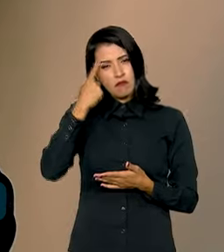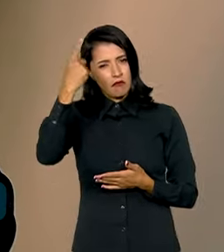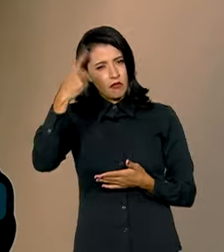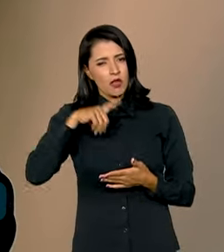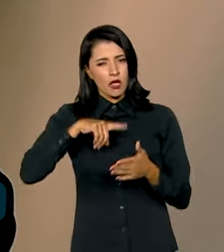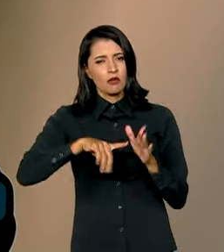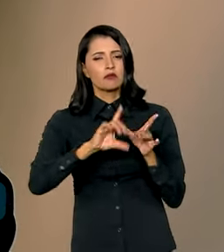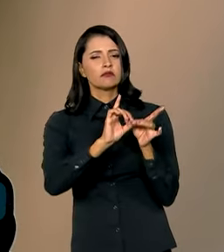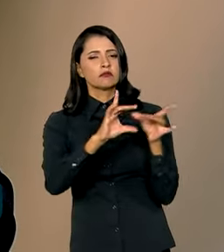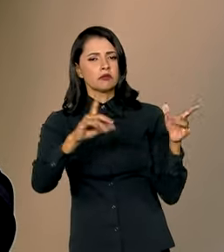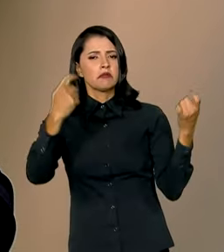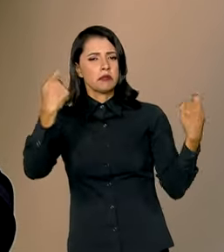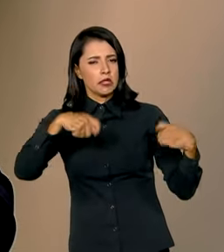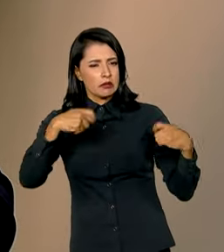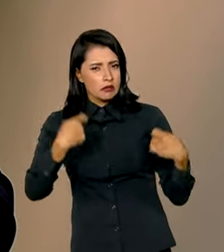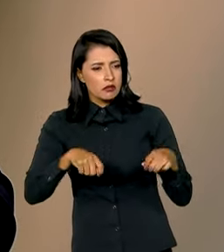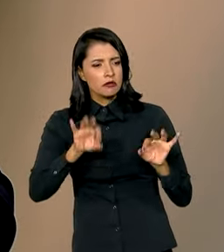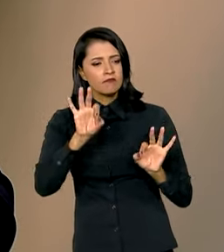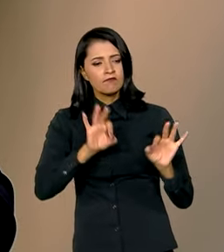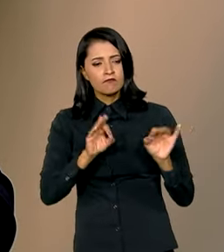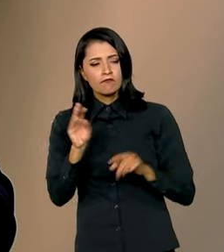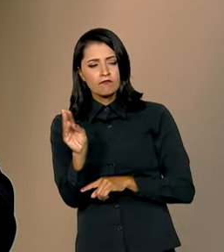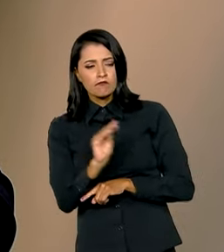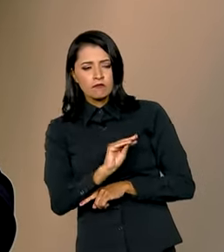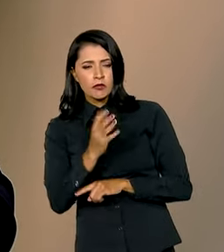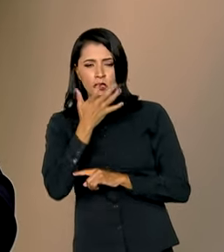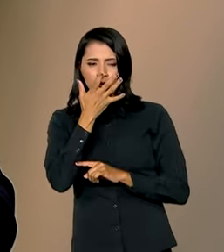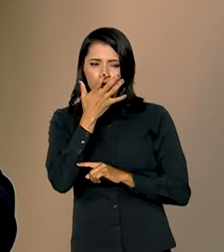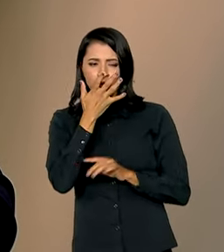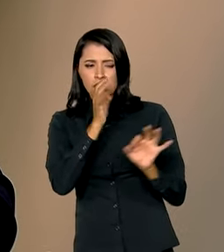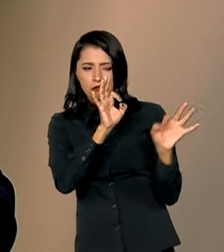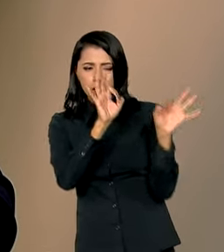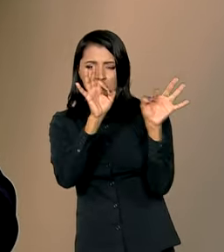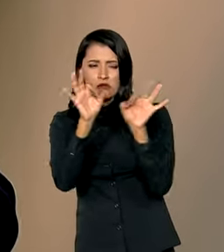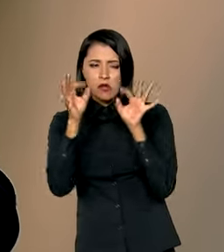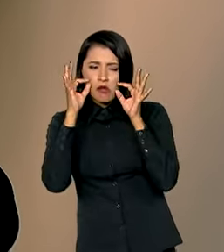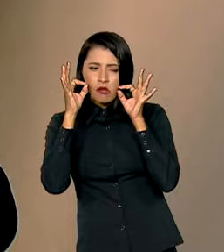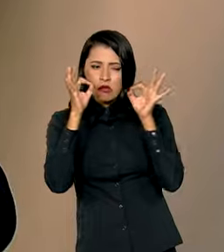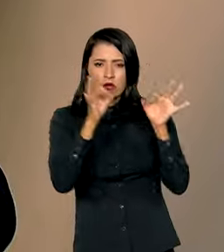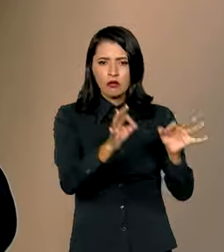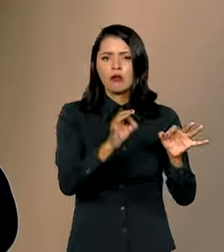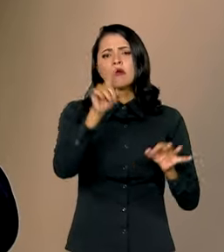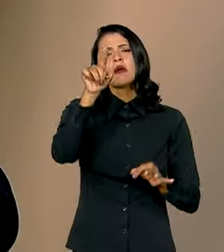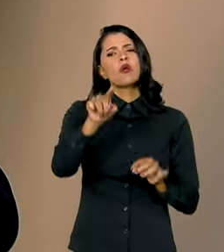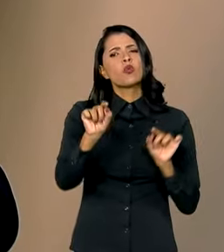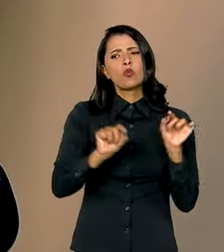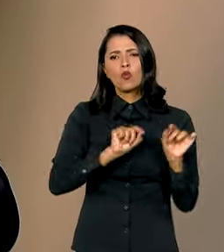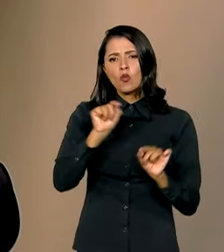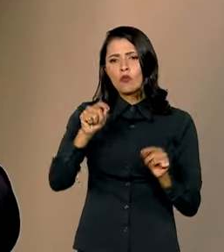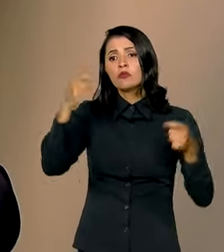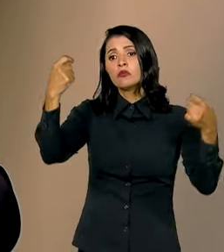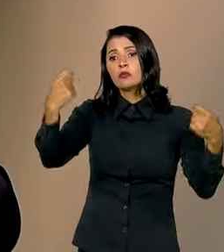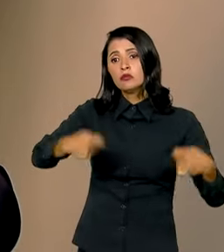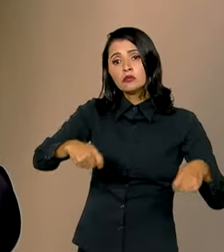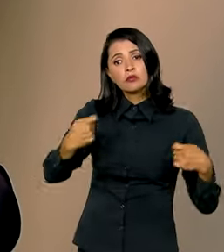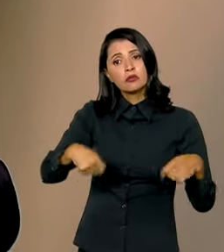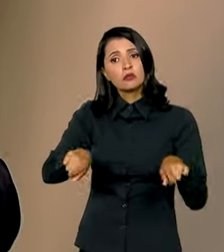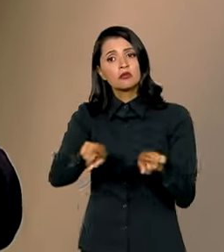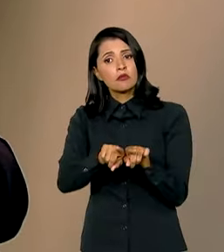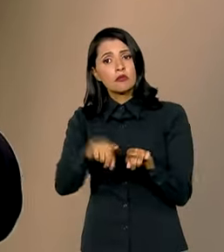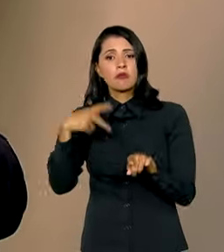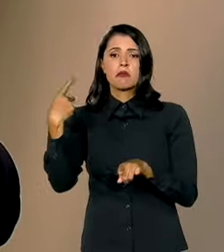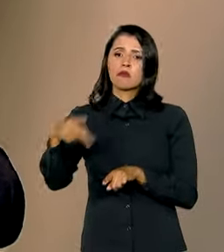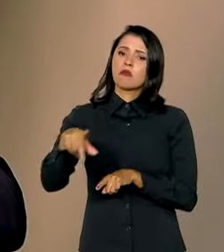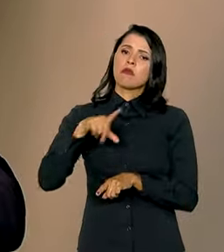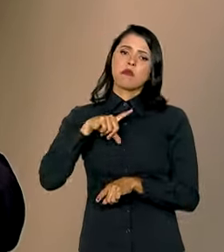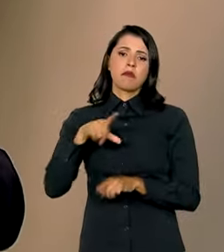cuidada, ela é uma ideia que deve, intrinsecamente, ser incorporada pelo